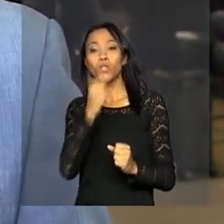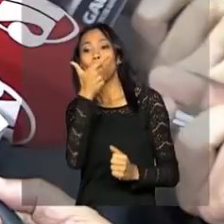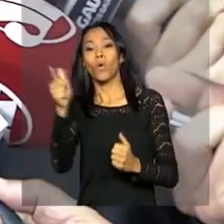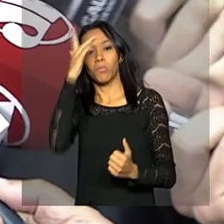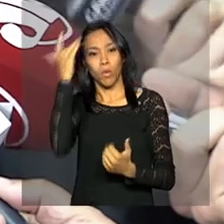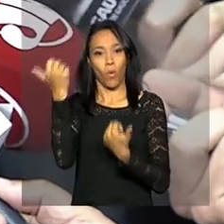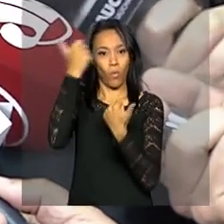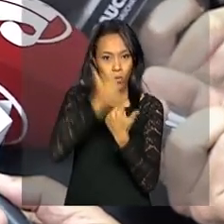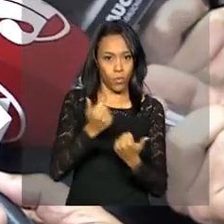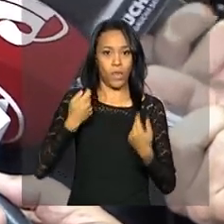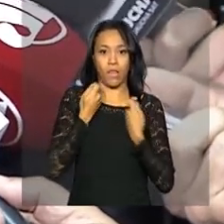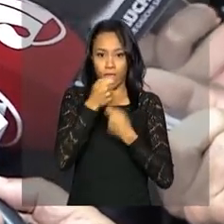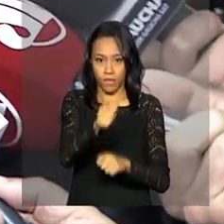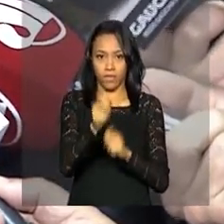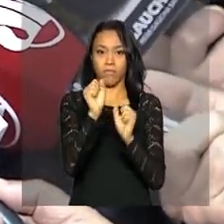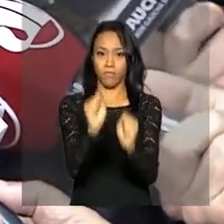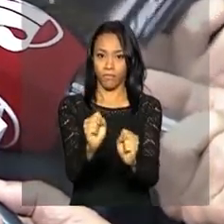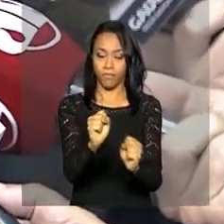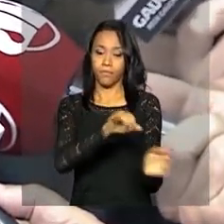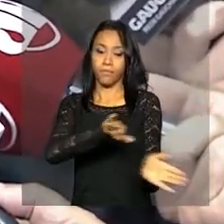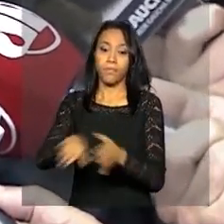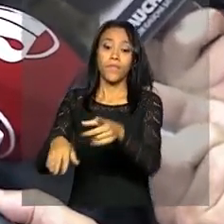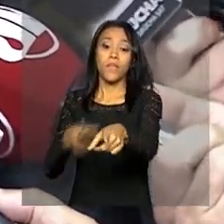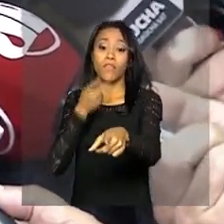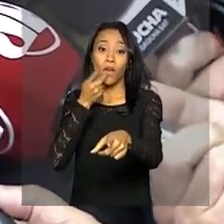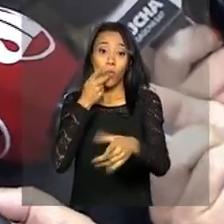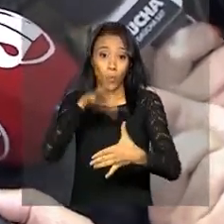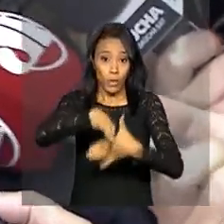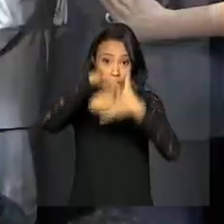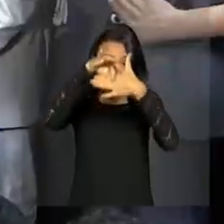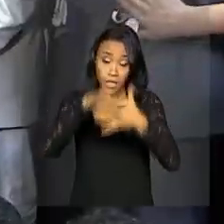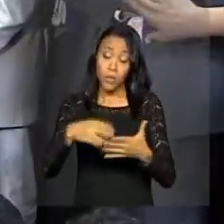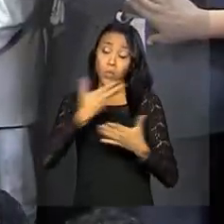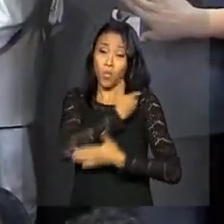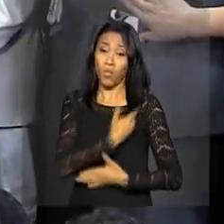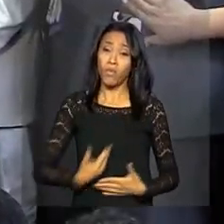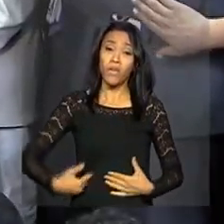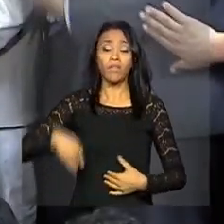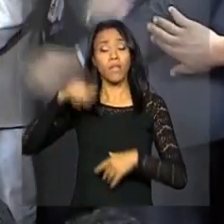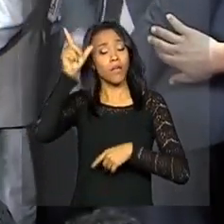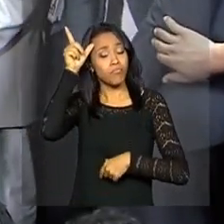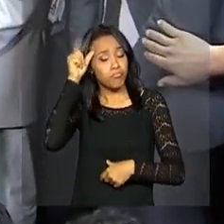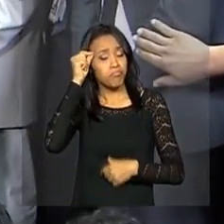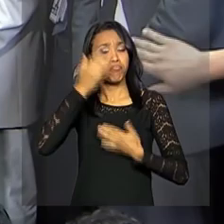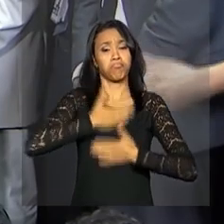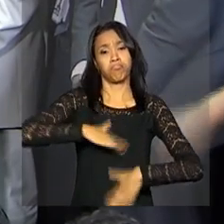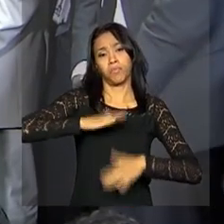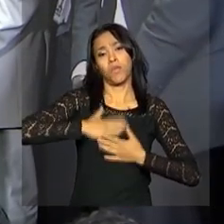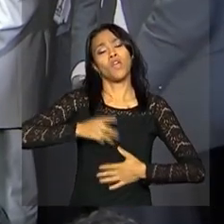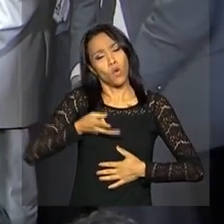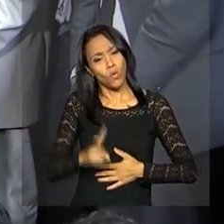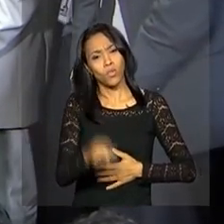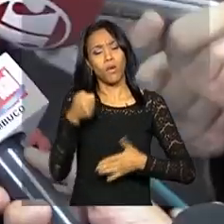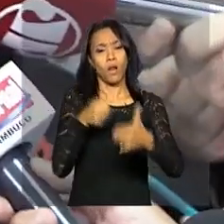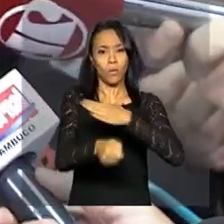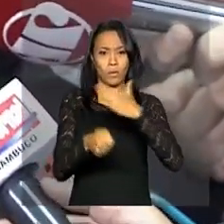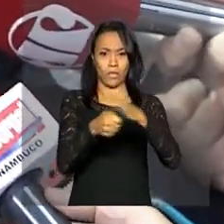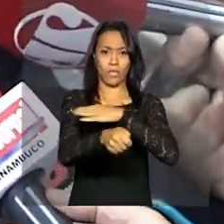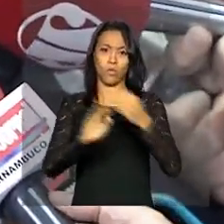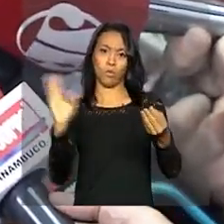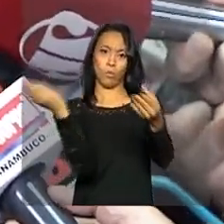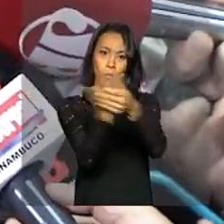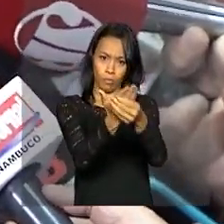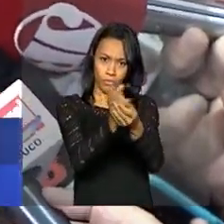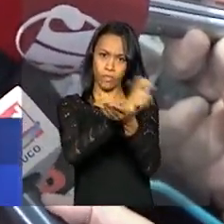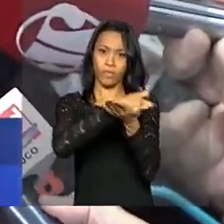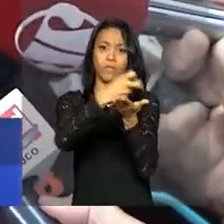defesa. O líder governista na Câmara disse que o governo está tranquilo e vai continuar lutando contra o processo de impedimento. A luta